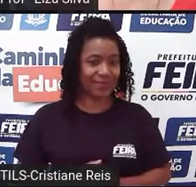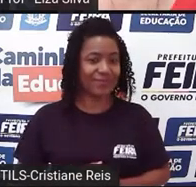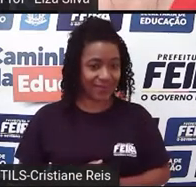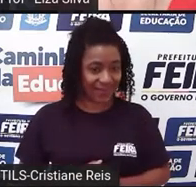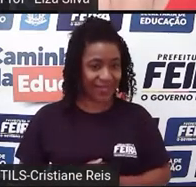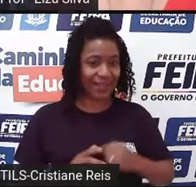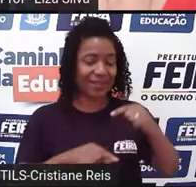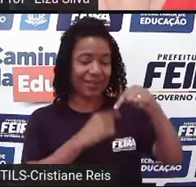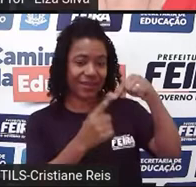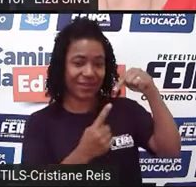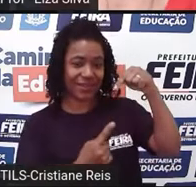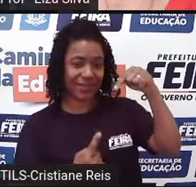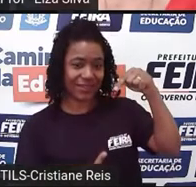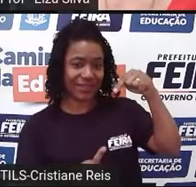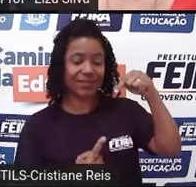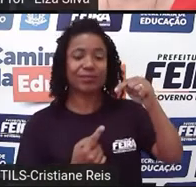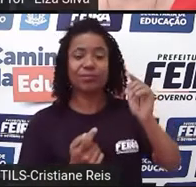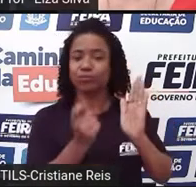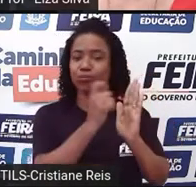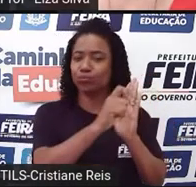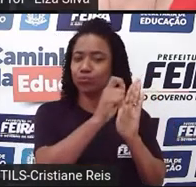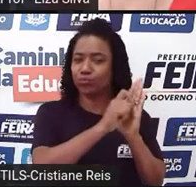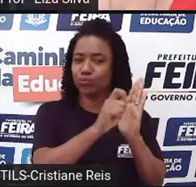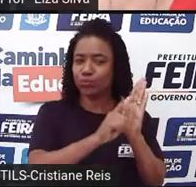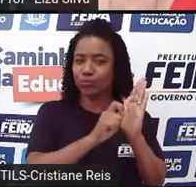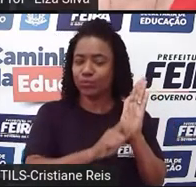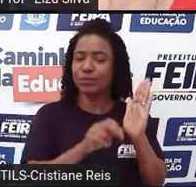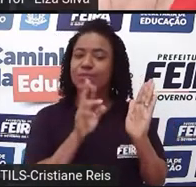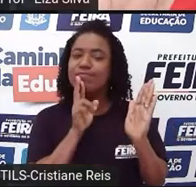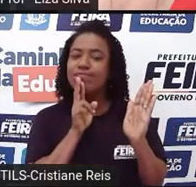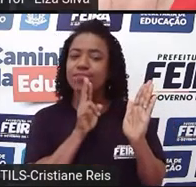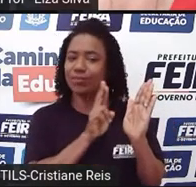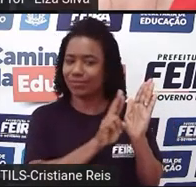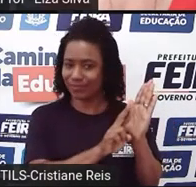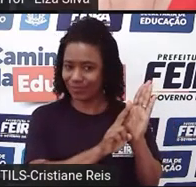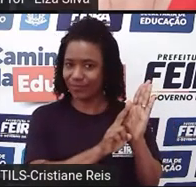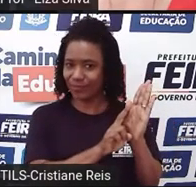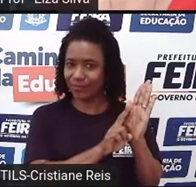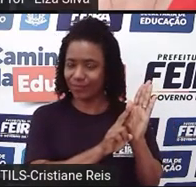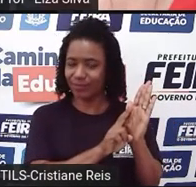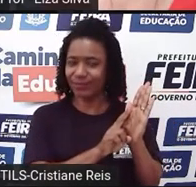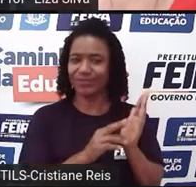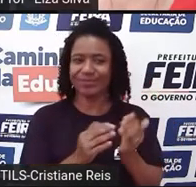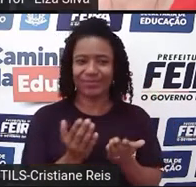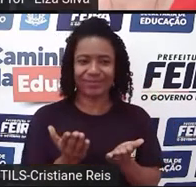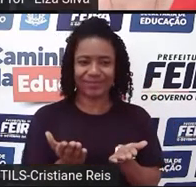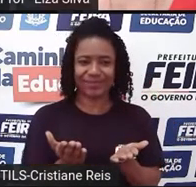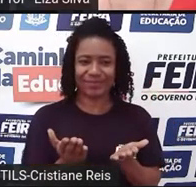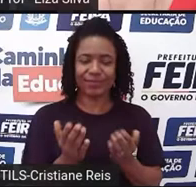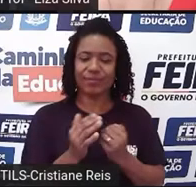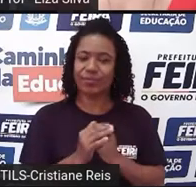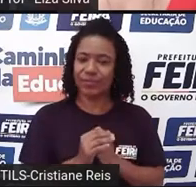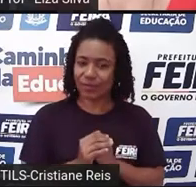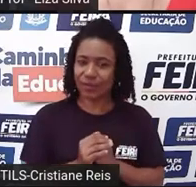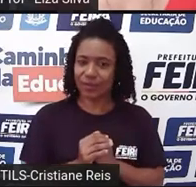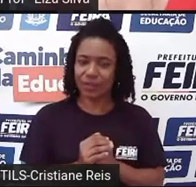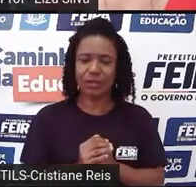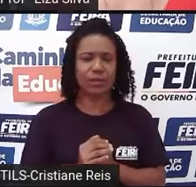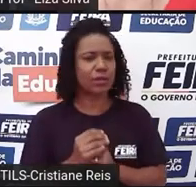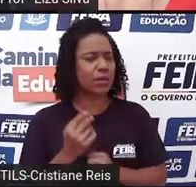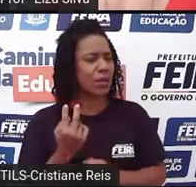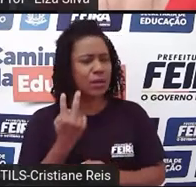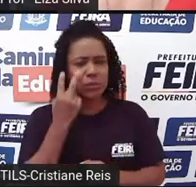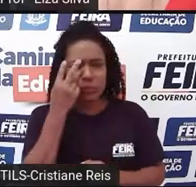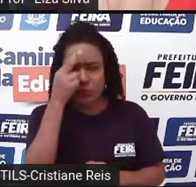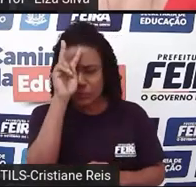caderno e respondessem de acordo com seus conhecimentos. O que é storytelling? O que é storytelling?